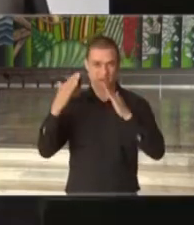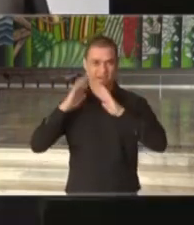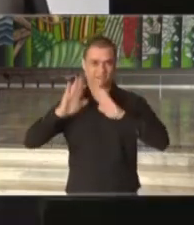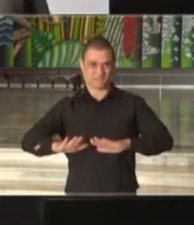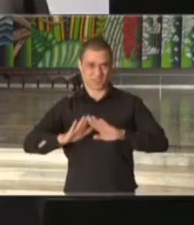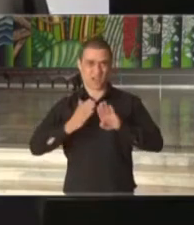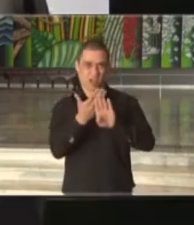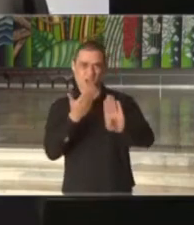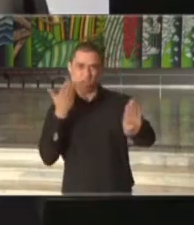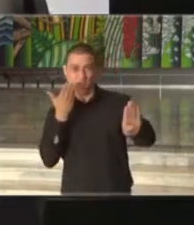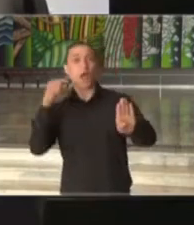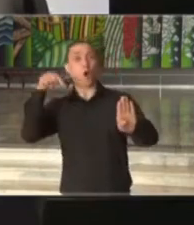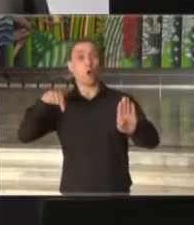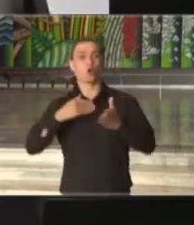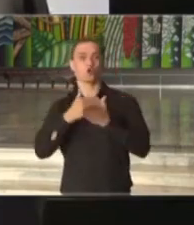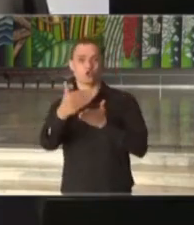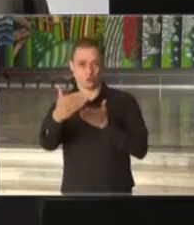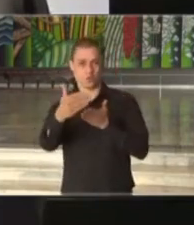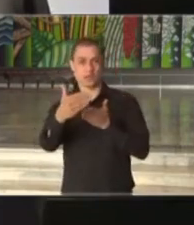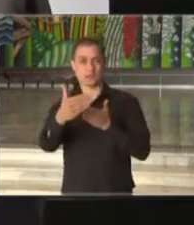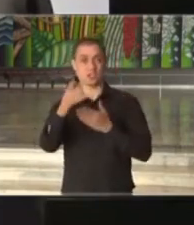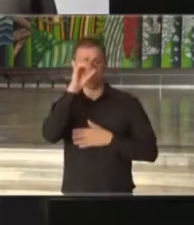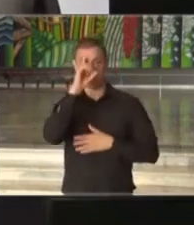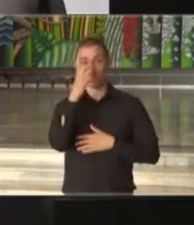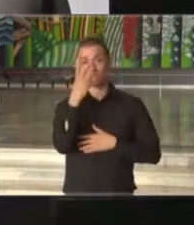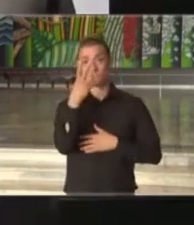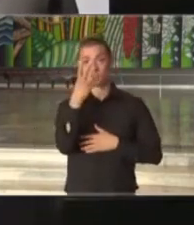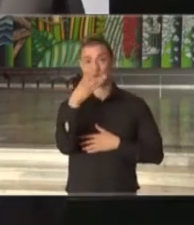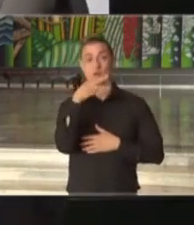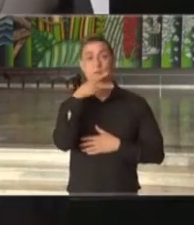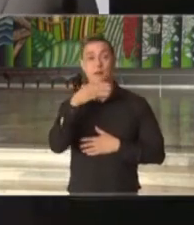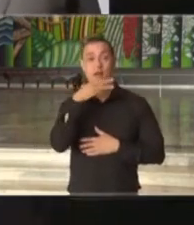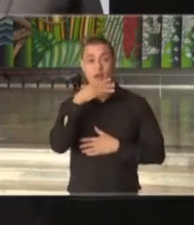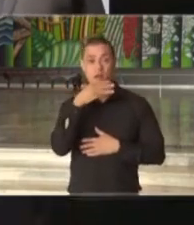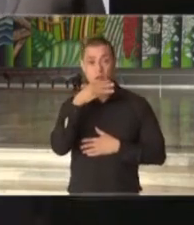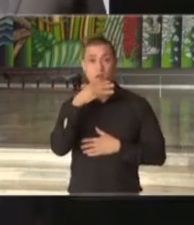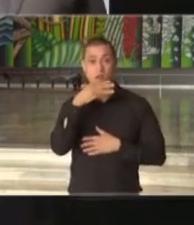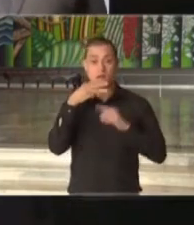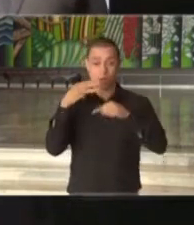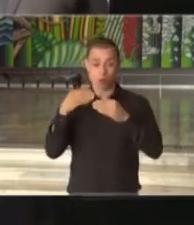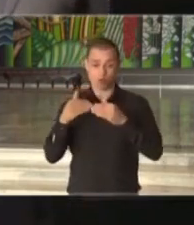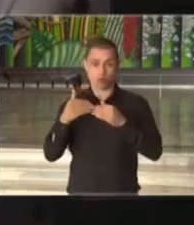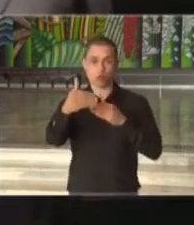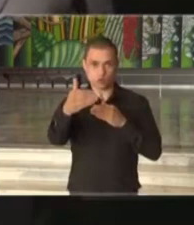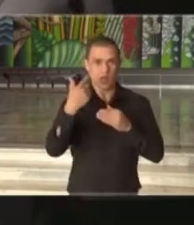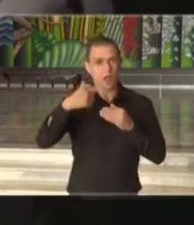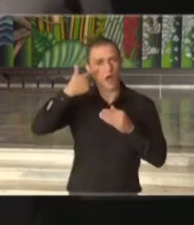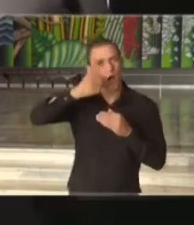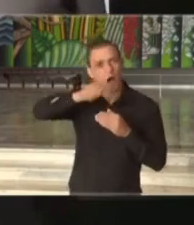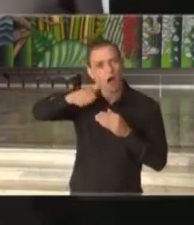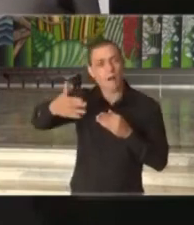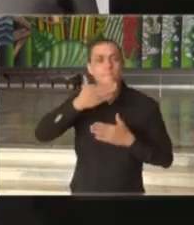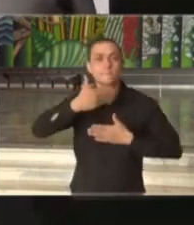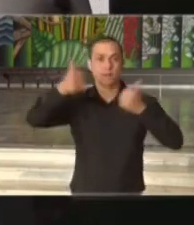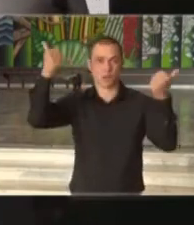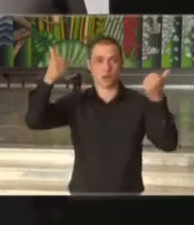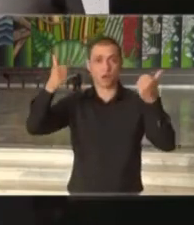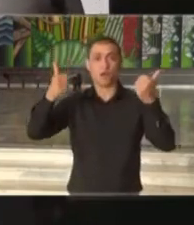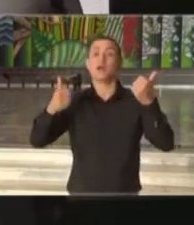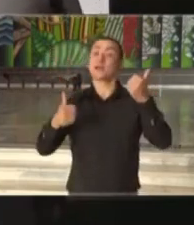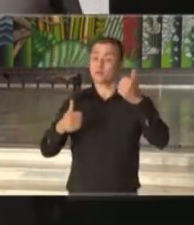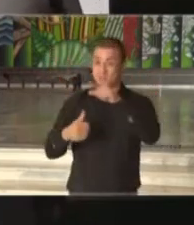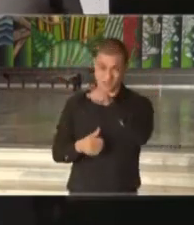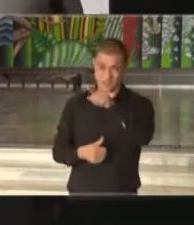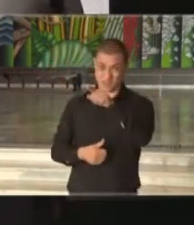ela começa hoje, dia 24 de março. A partir de hoje, teremos condições de avaliar melhor, inclusive, o que você